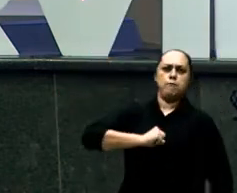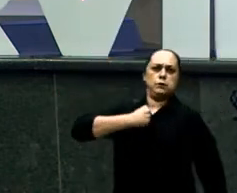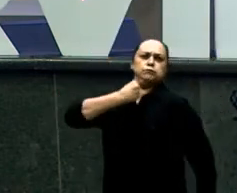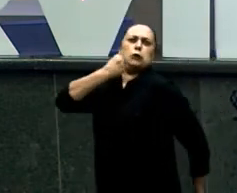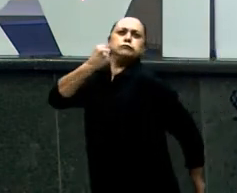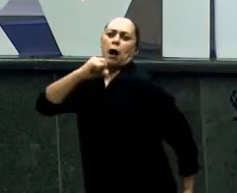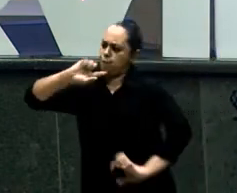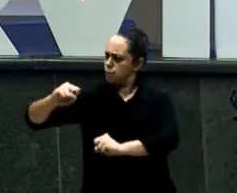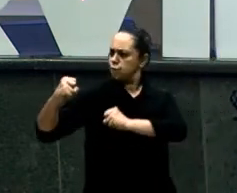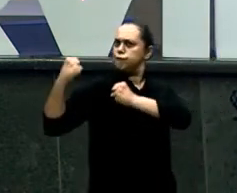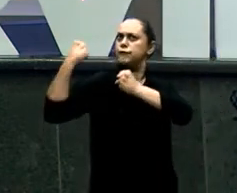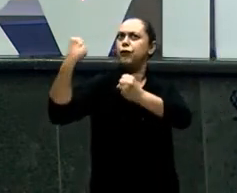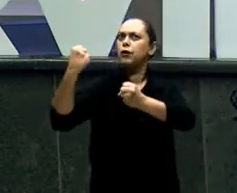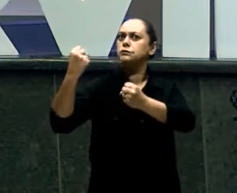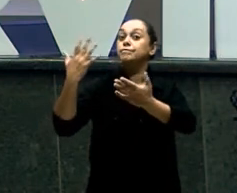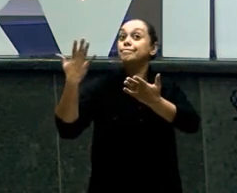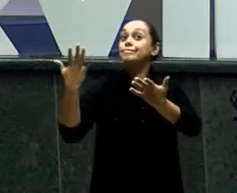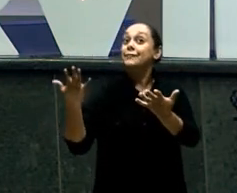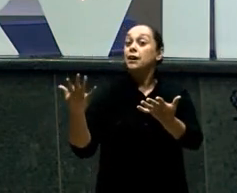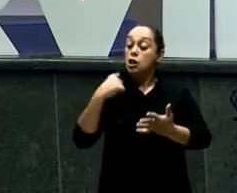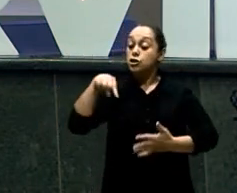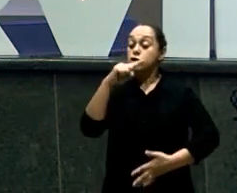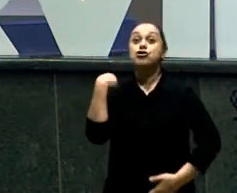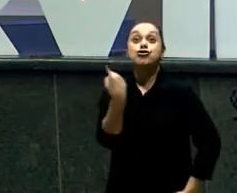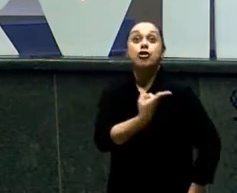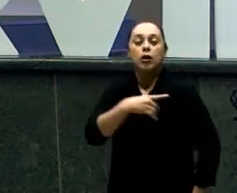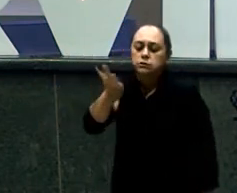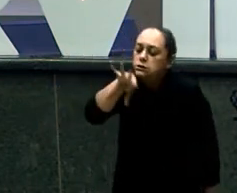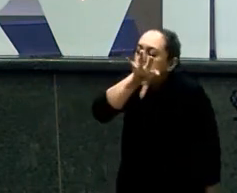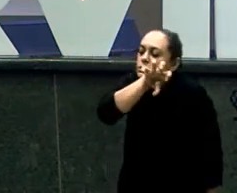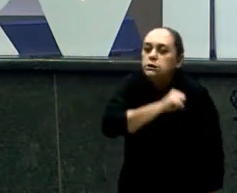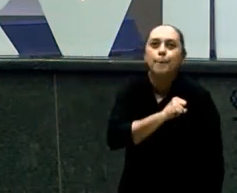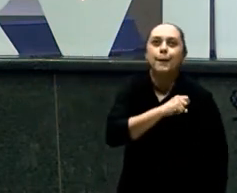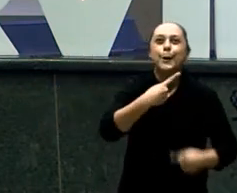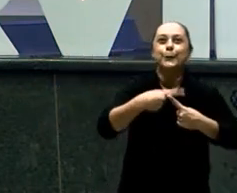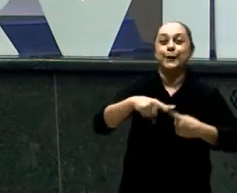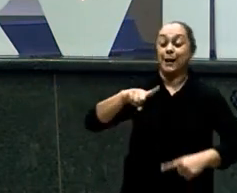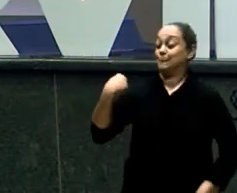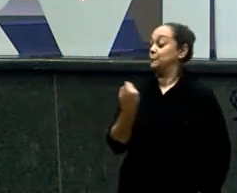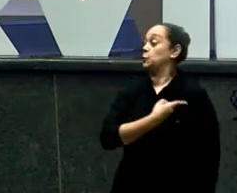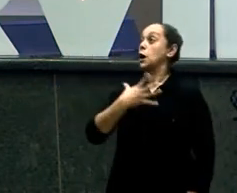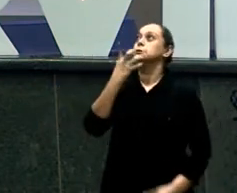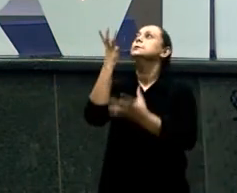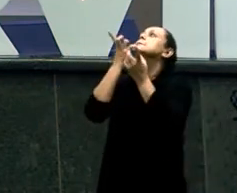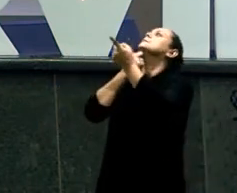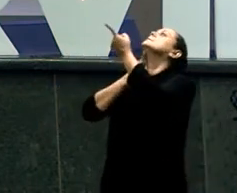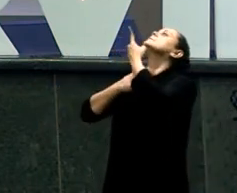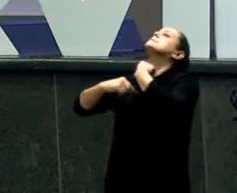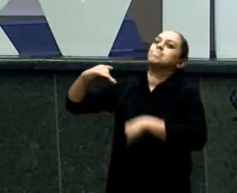do crescimento O ano do crescimento E a gente Ama Quando fala isso Porque a gente Quer crescer Em todas as áreas Da nossa vida Quer ou não quer